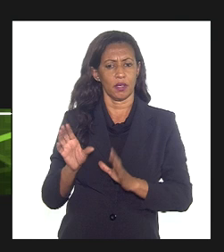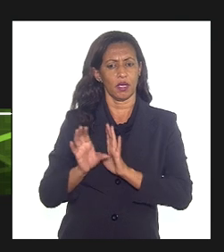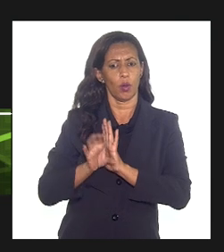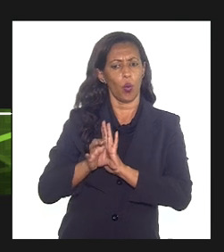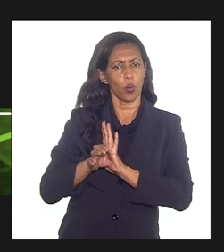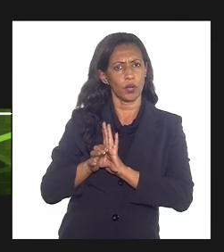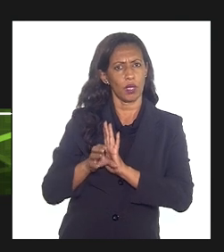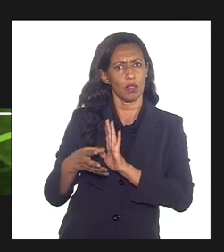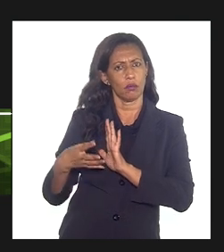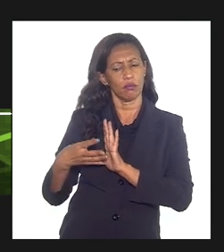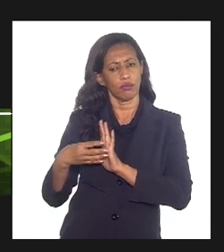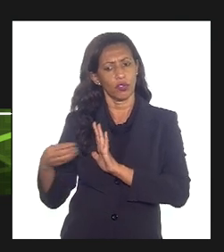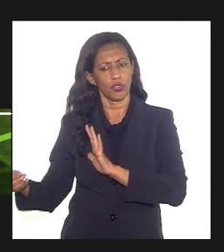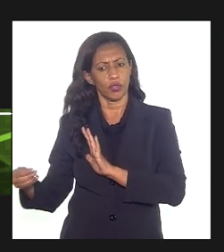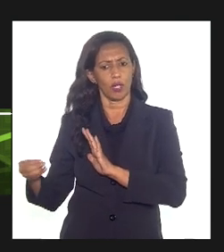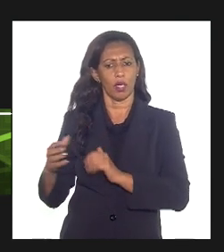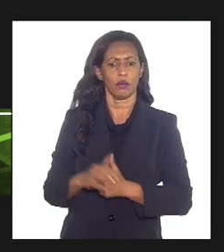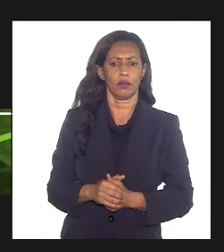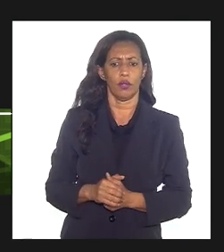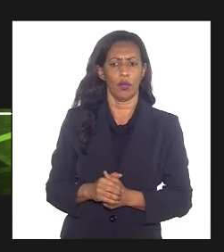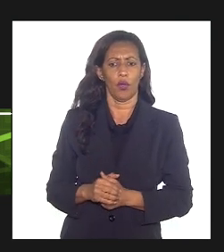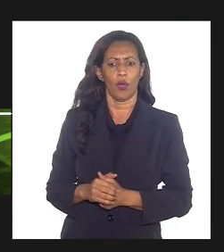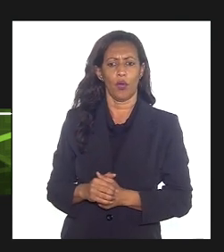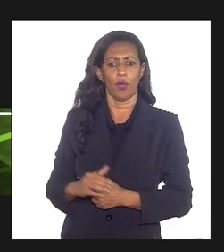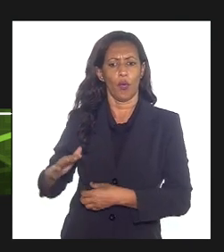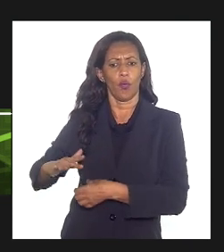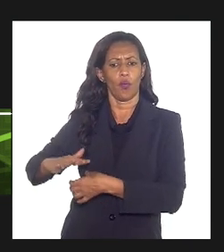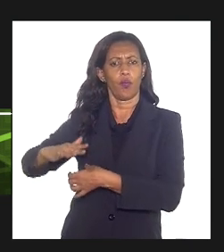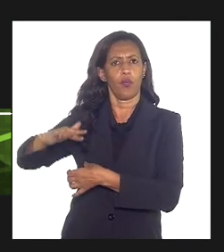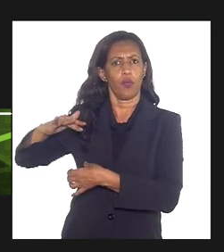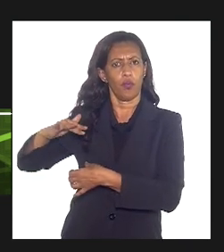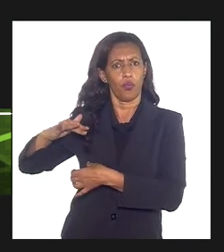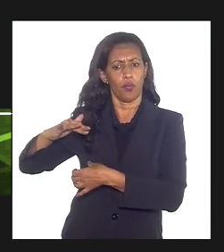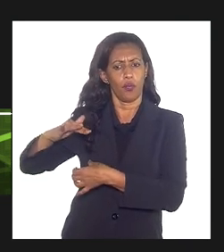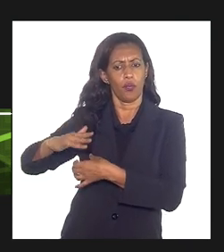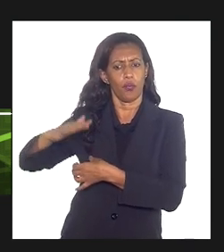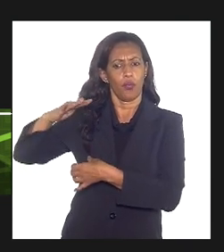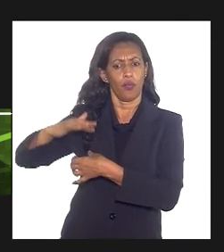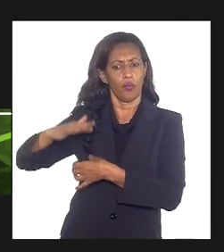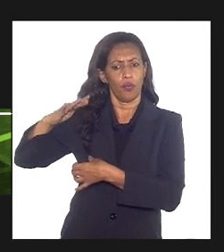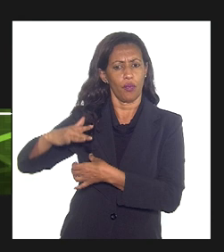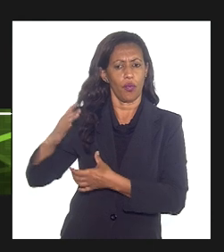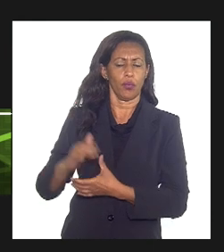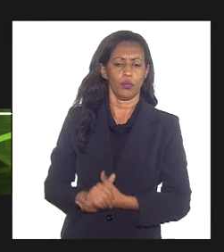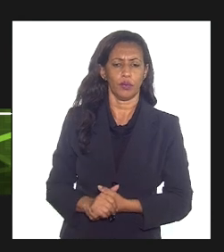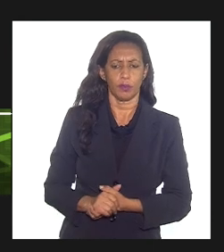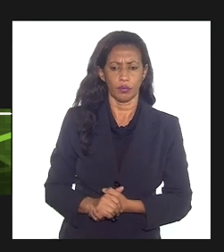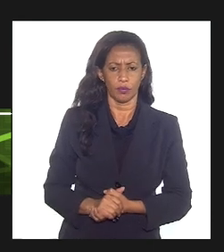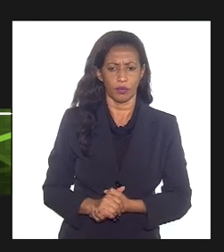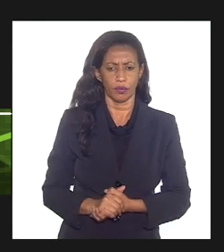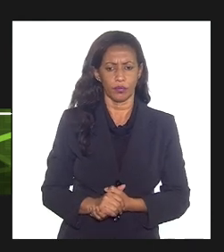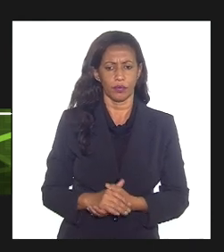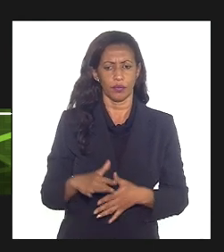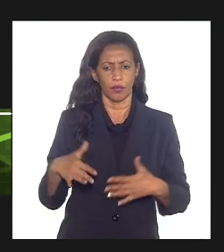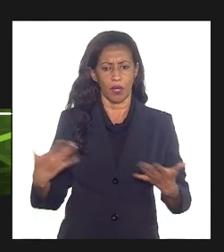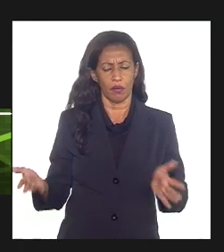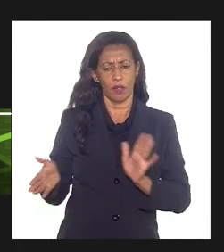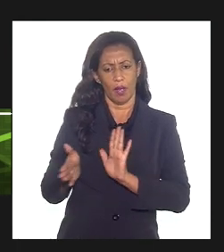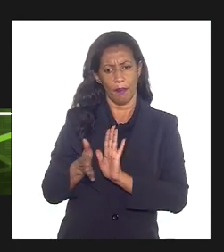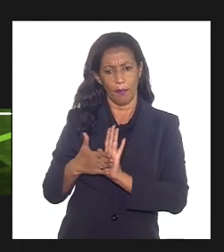retirada da coluna de produção, utilização de fluidos, retirada das árvores de Natal molhada, enfim, o